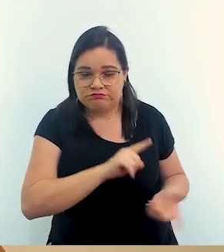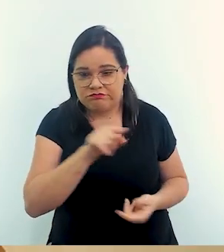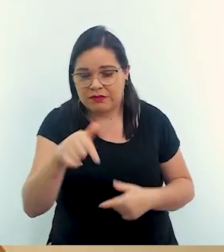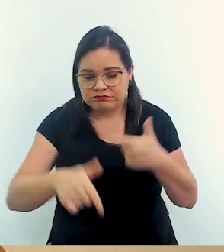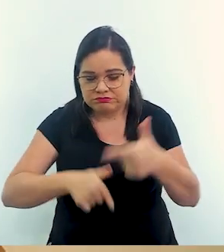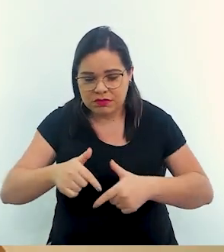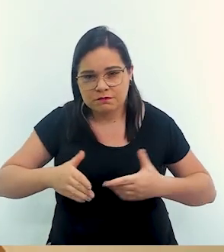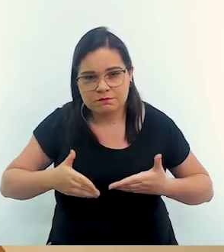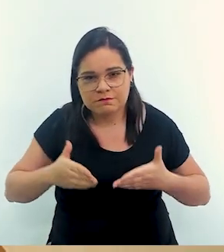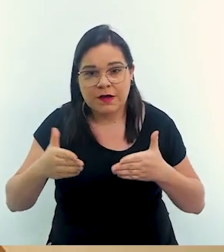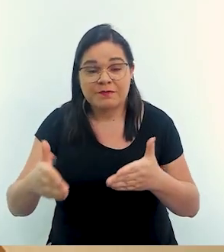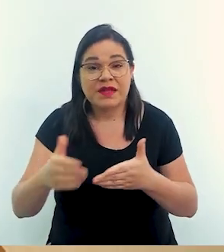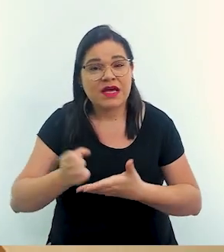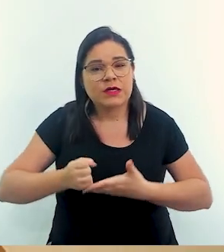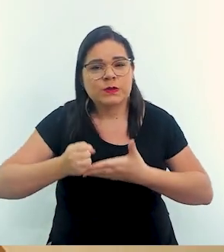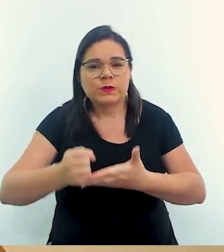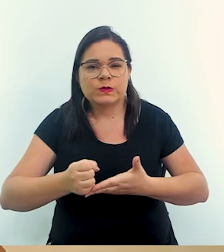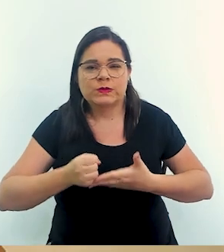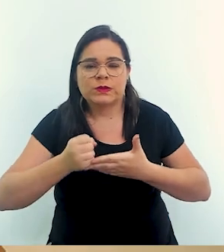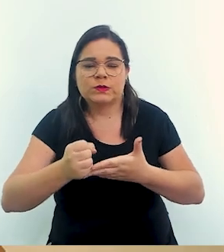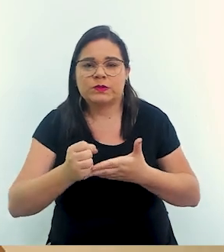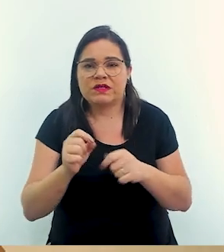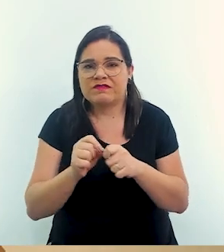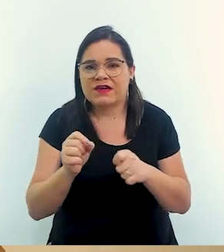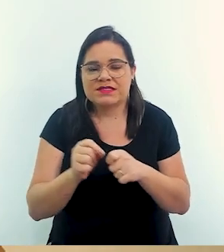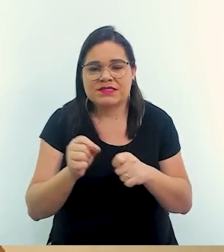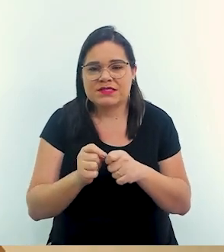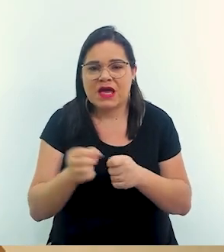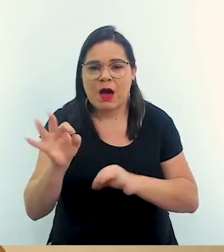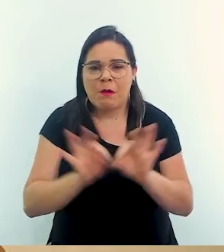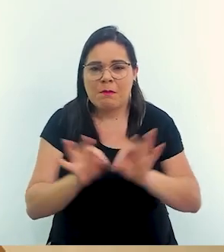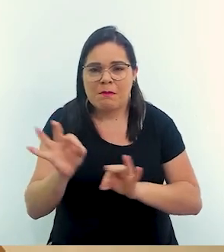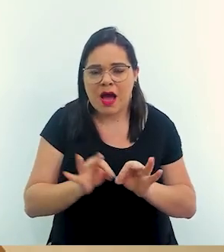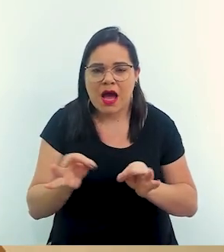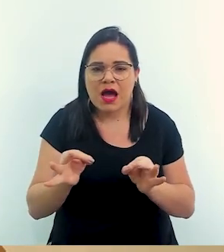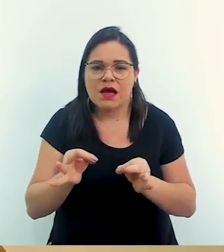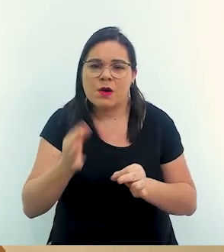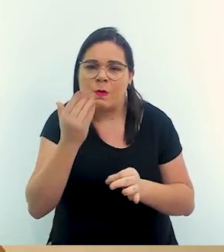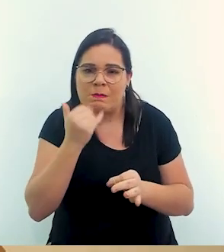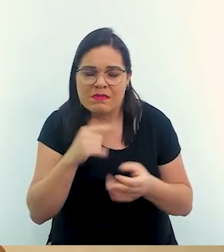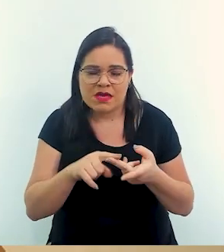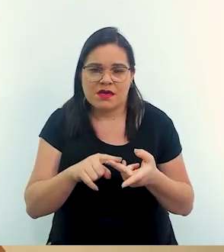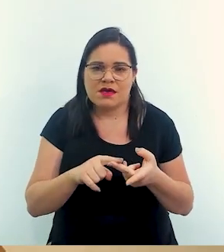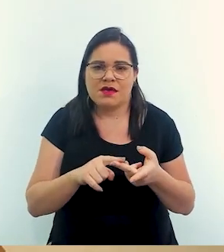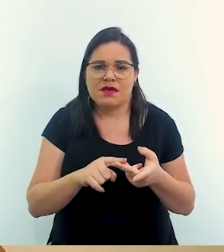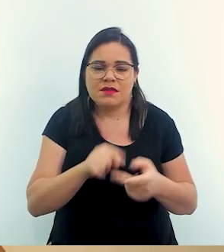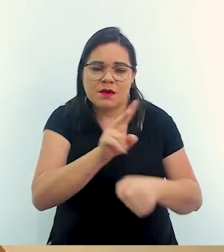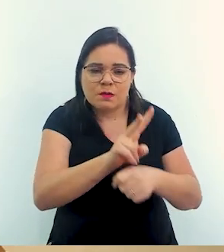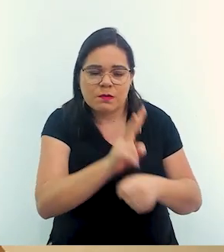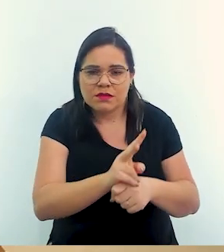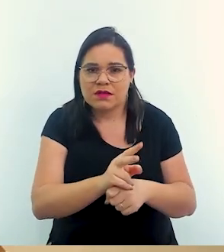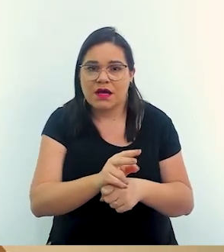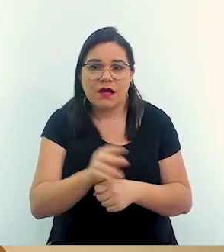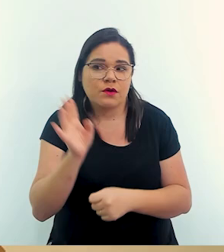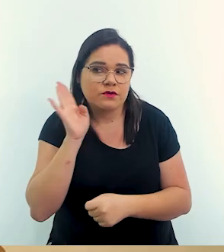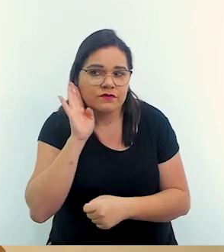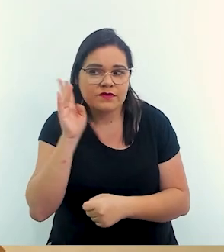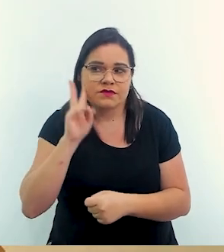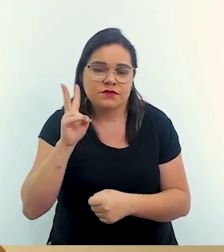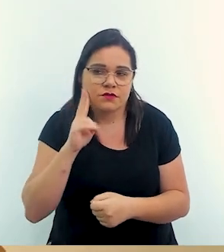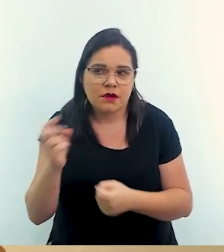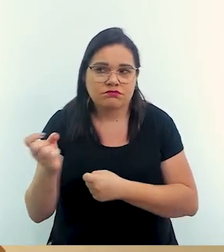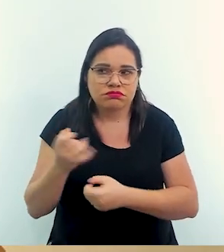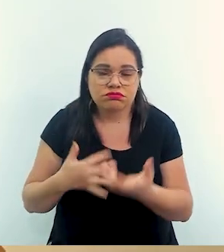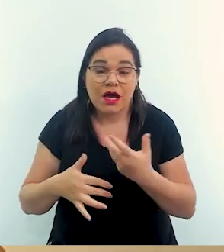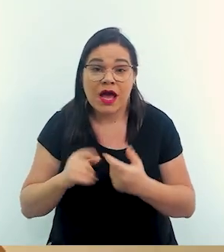dedicando, e aí você consegue lá ajudar na confecção de cesta básica, separar material, tratar nos abrigos temporários, ouvir